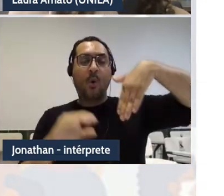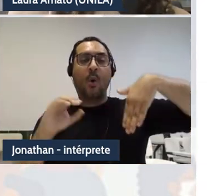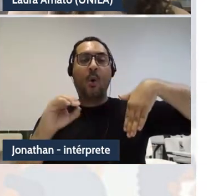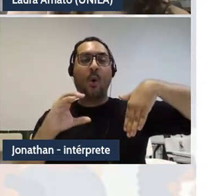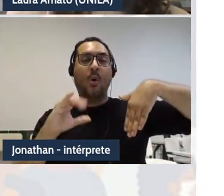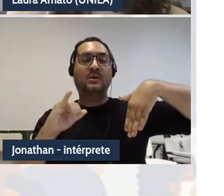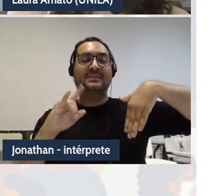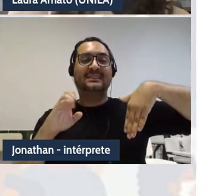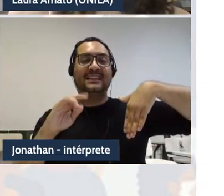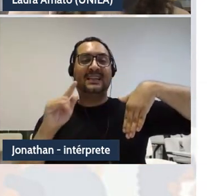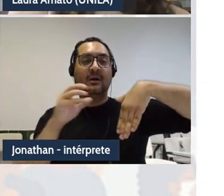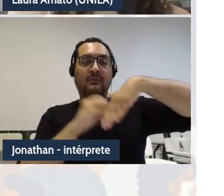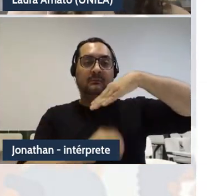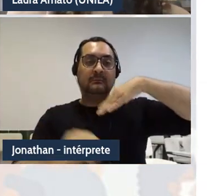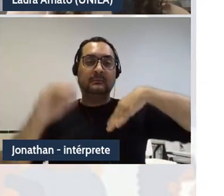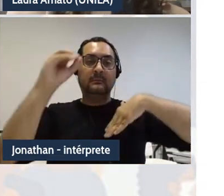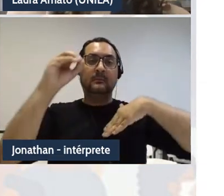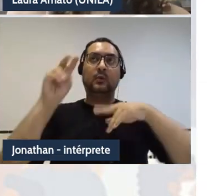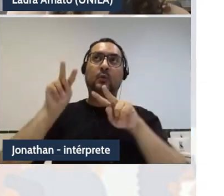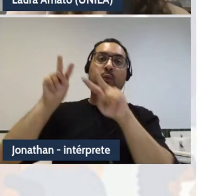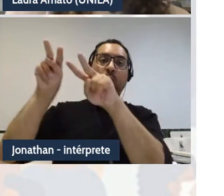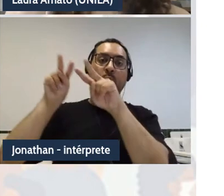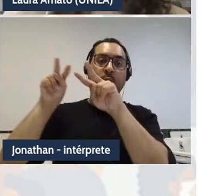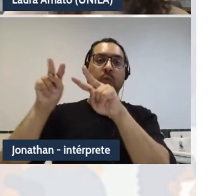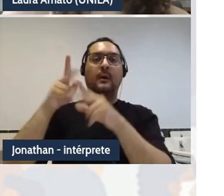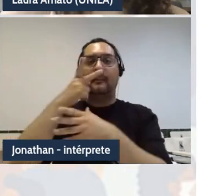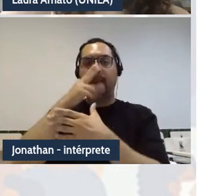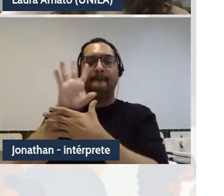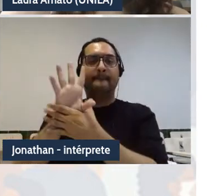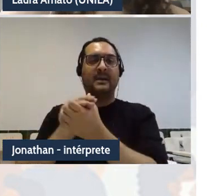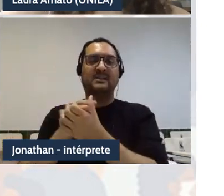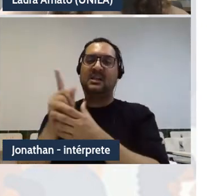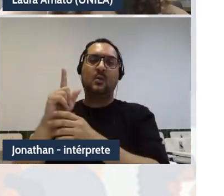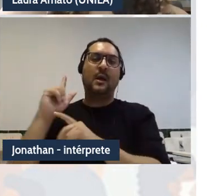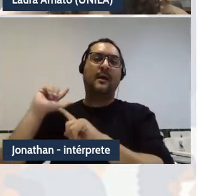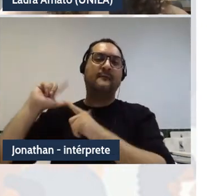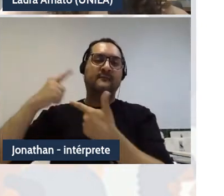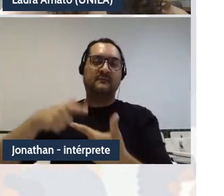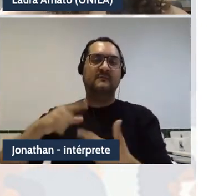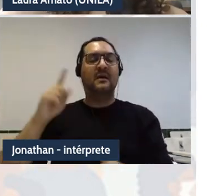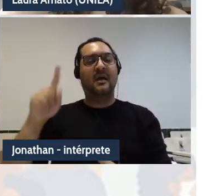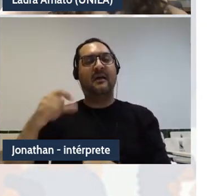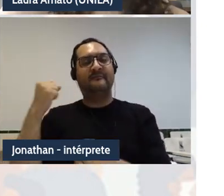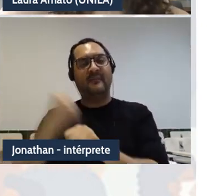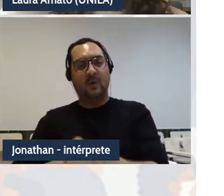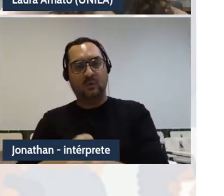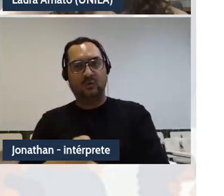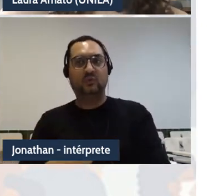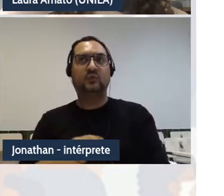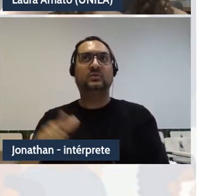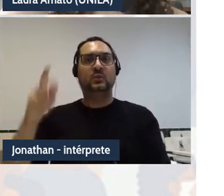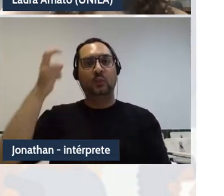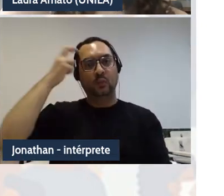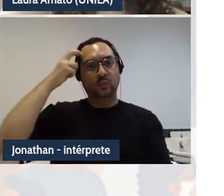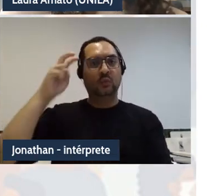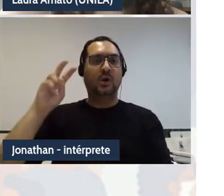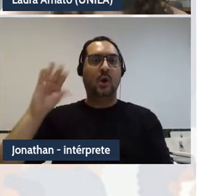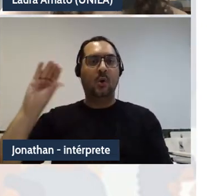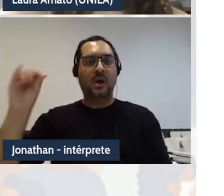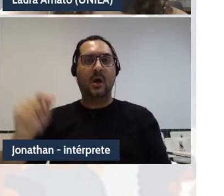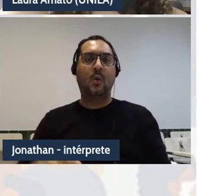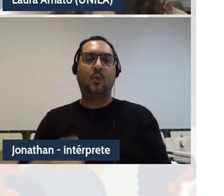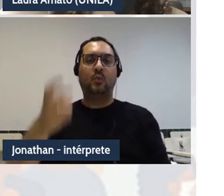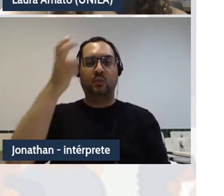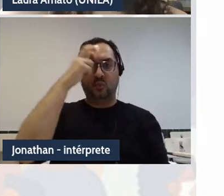oposições entre modernidade e tradição, entre cultura oral e cultura escrita, e tem privilegiado um